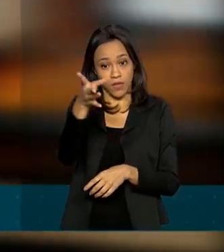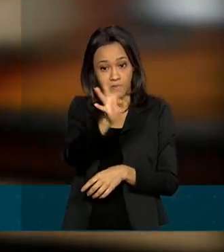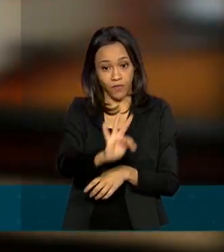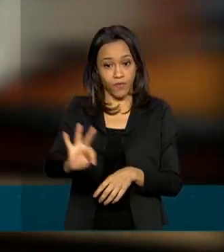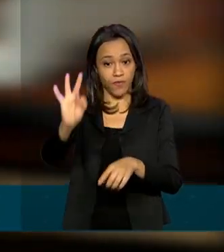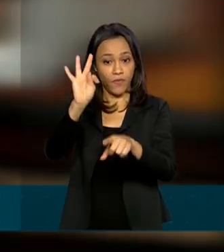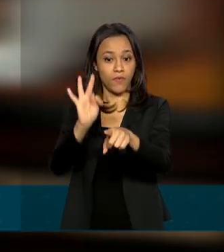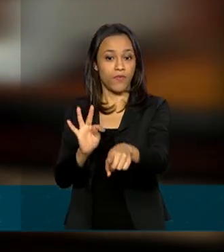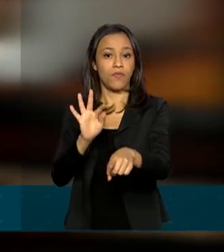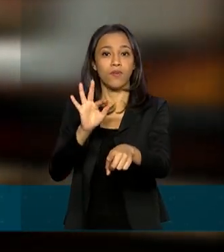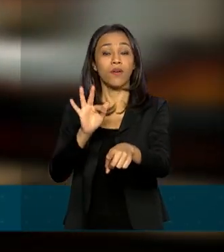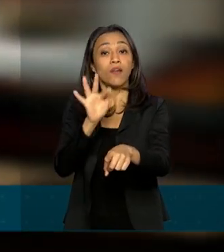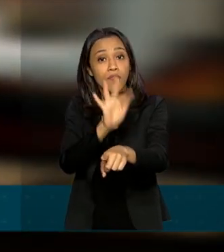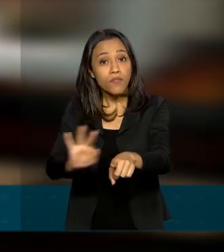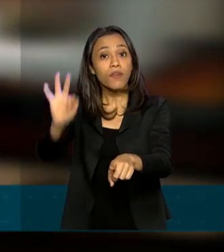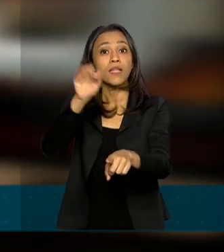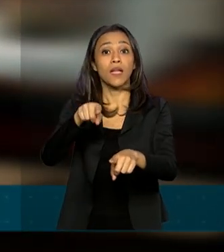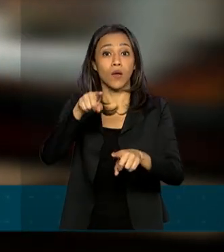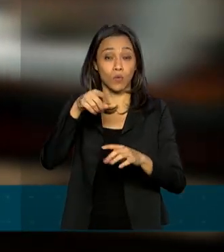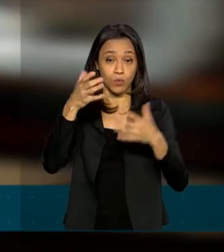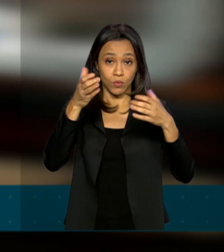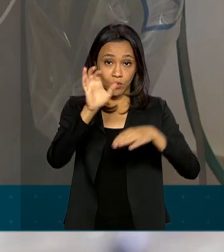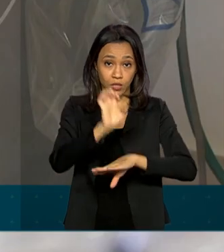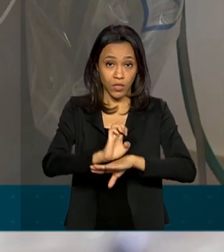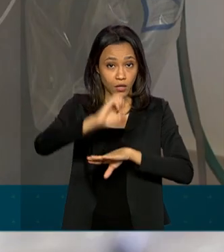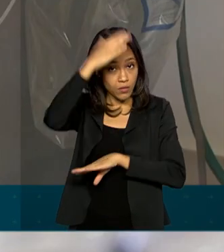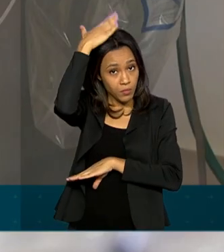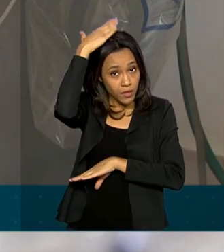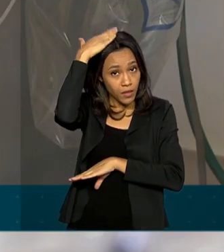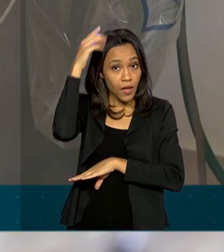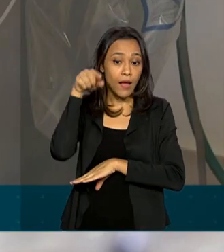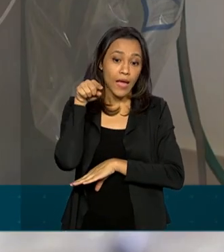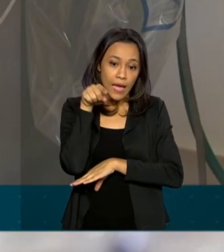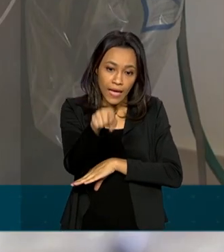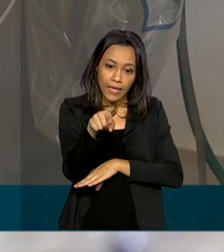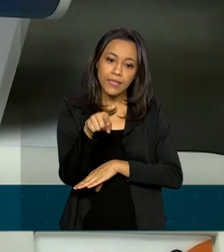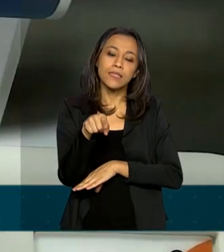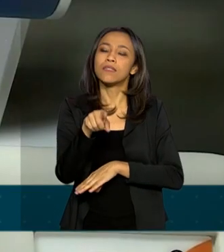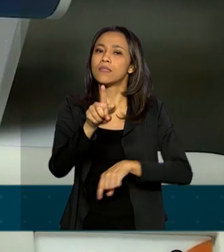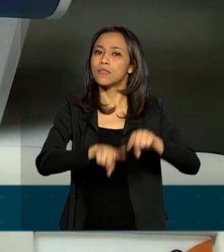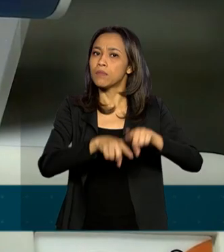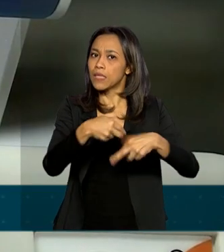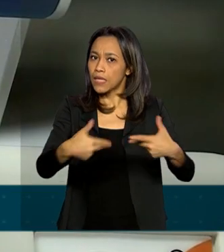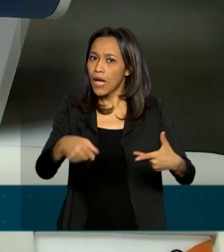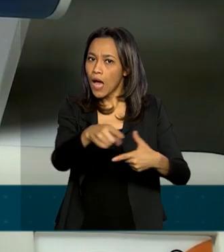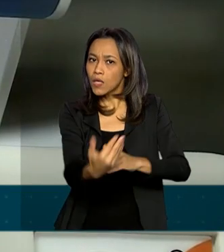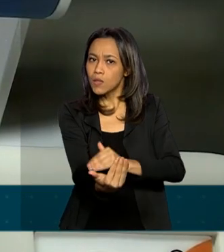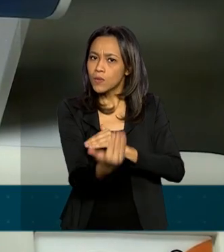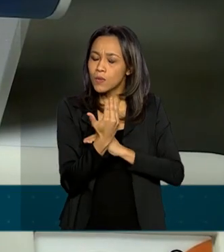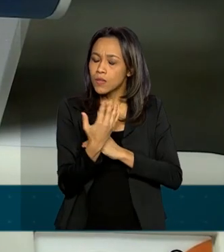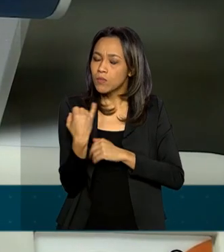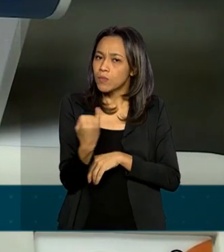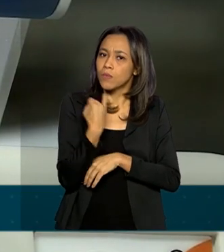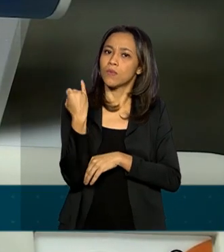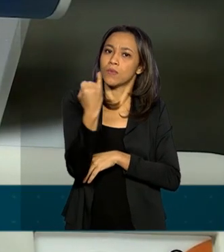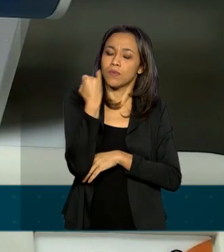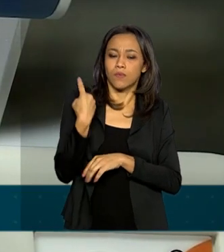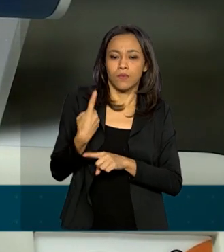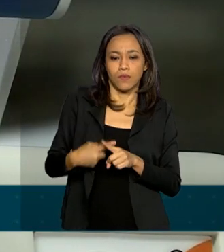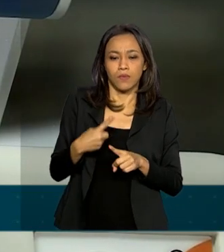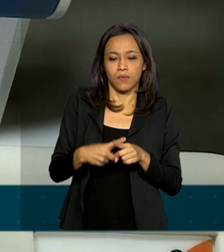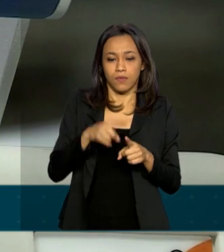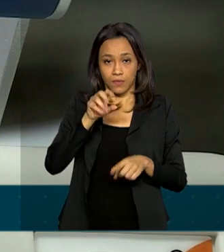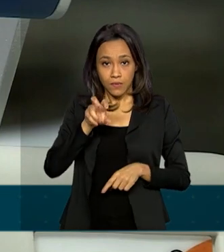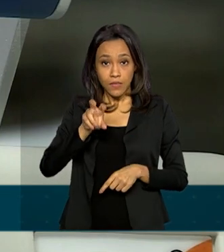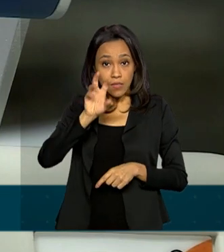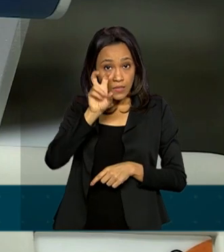na luta contra a Covid-19. Os respiradores são necessários, pois estima-se que cerca